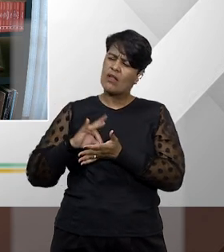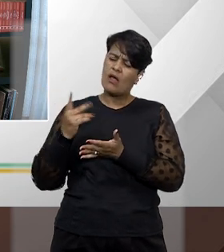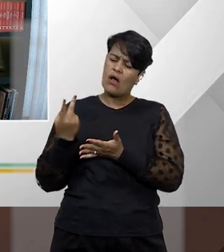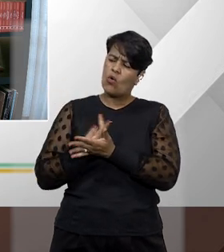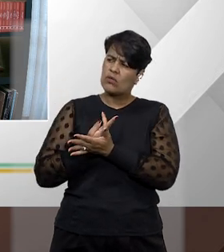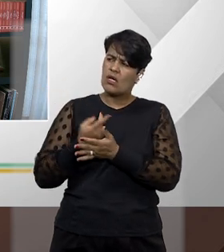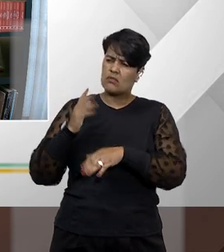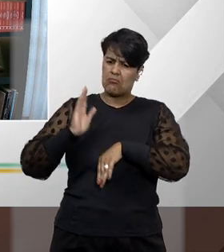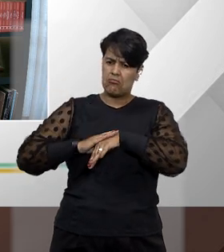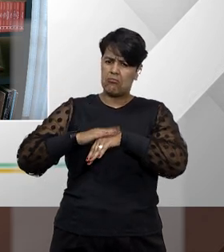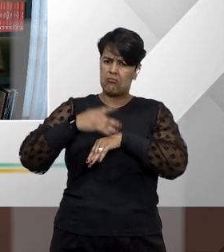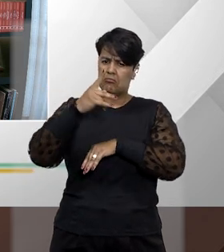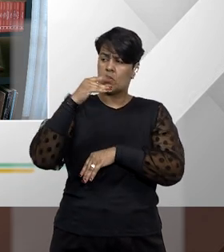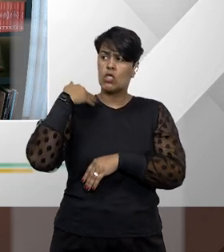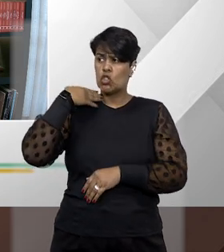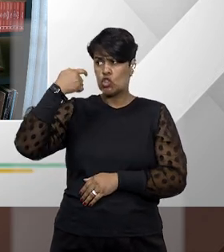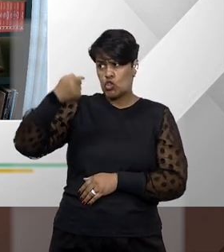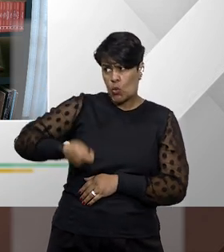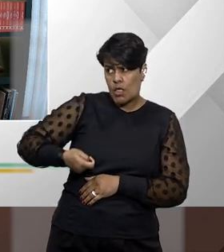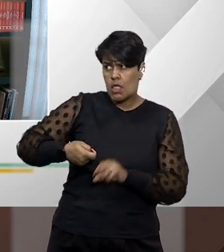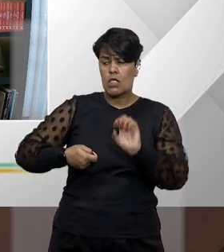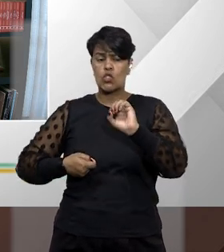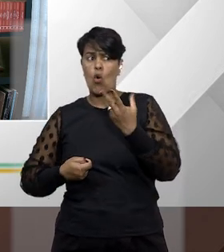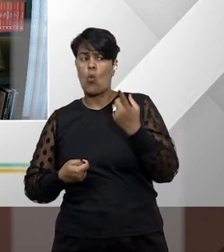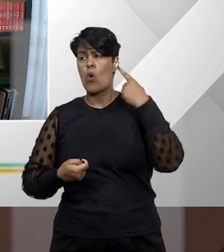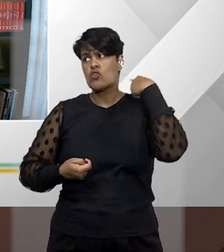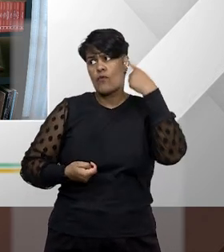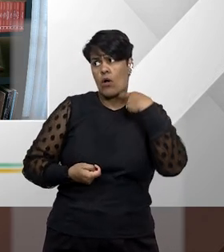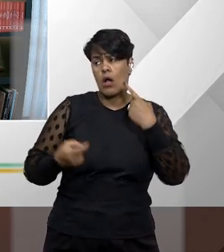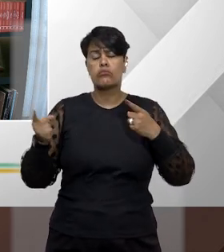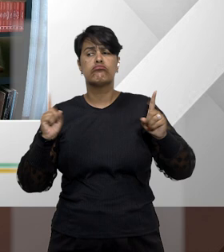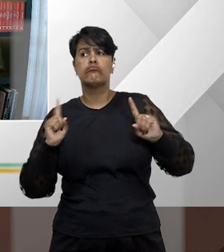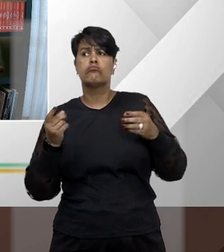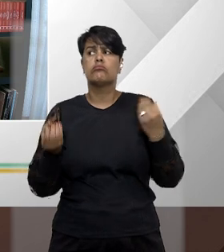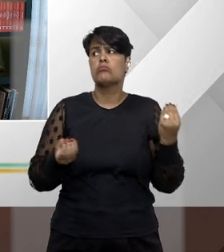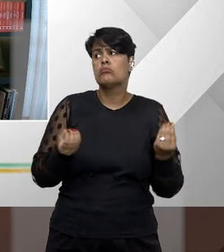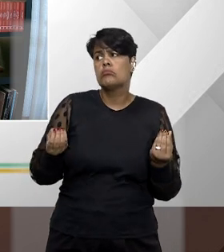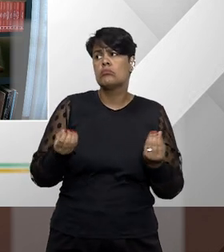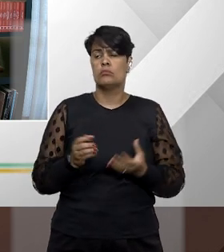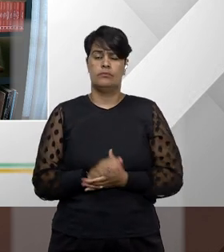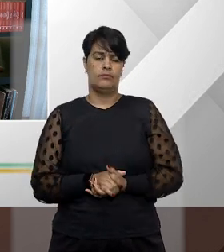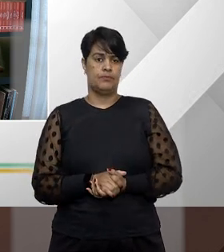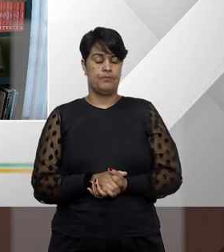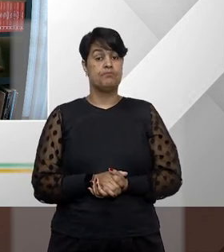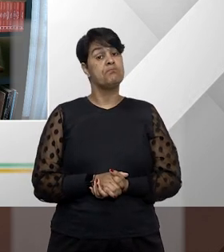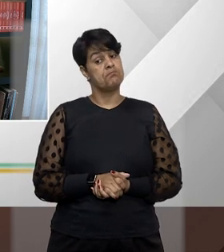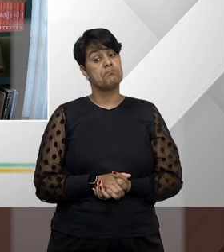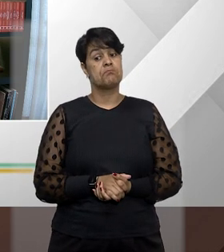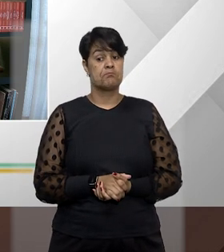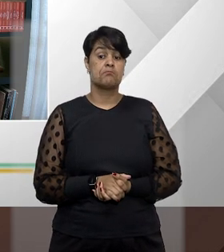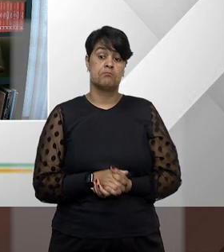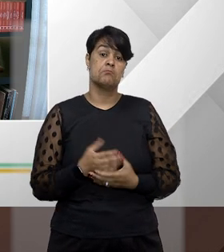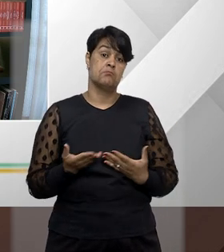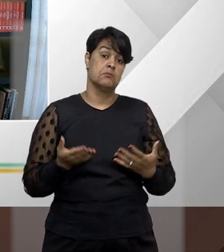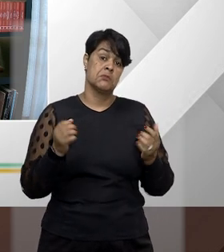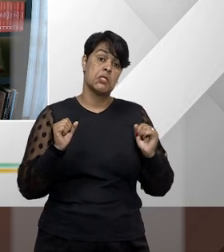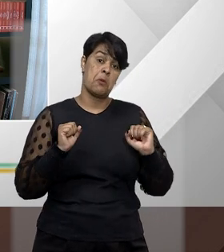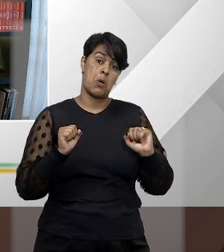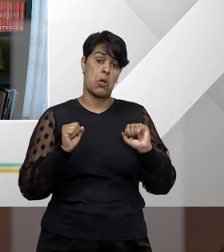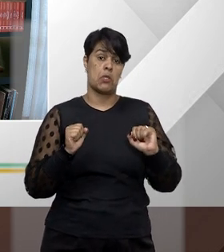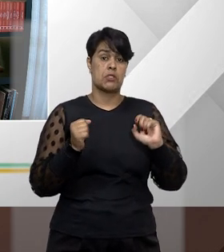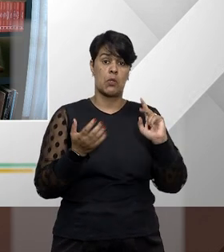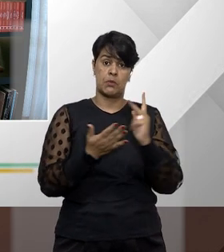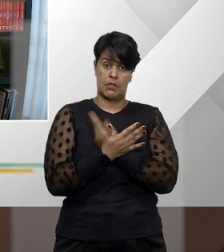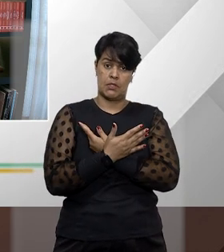ofício pelo juiz, tem que ter a atuação do advogado? Como é que isso ocorre? Ela pode ocorrer por ofício da